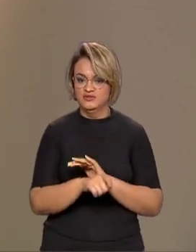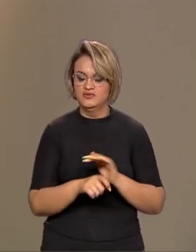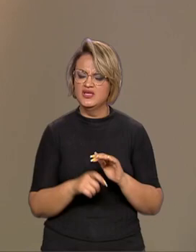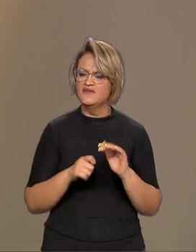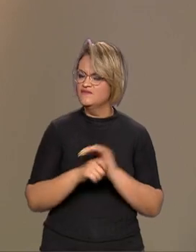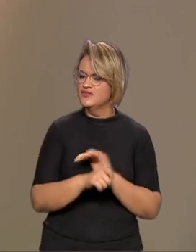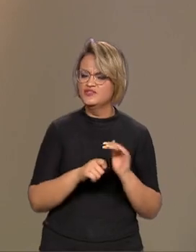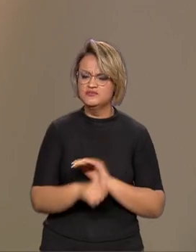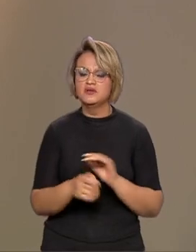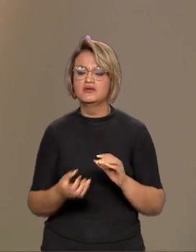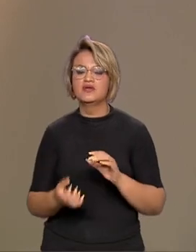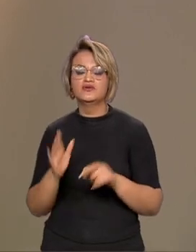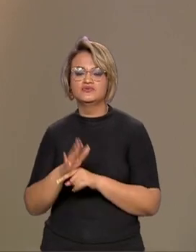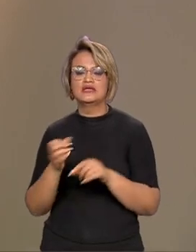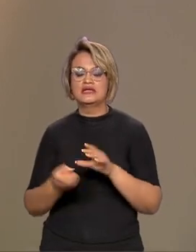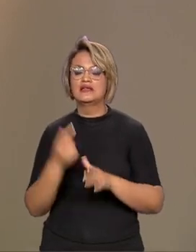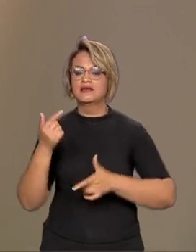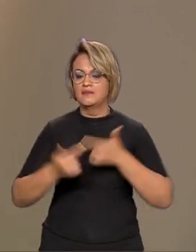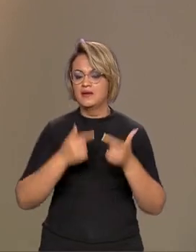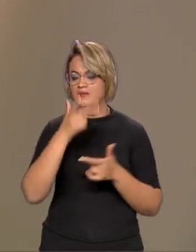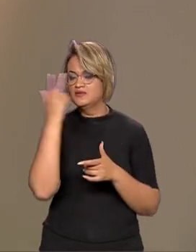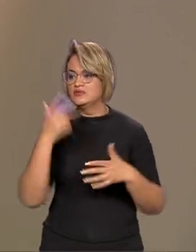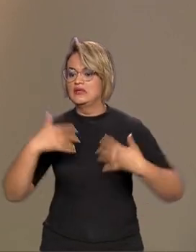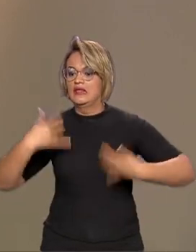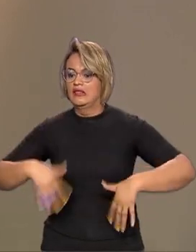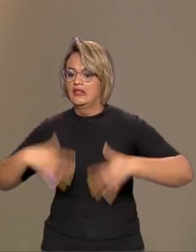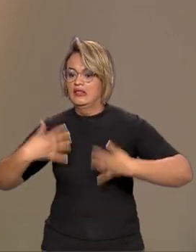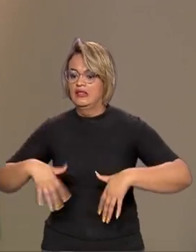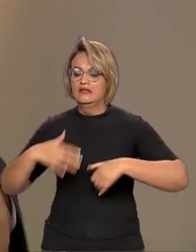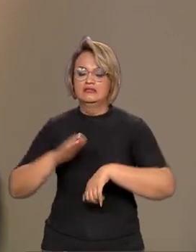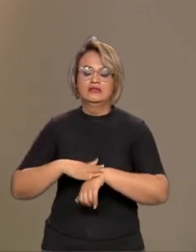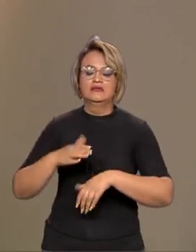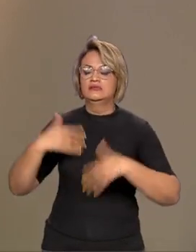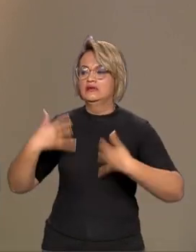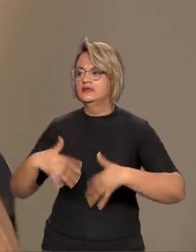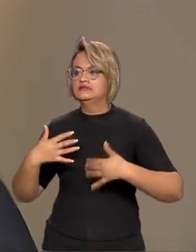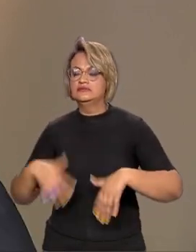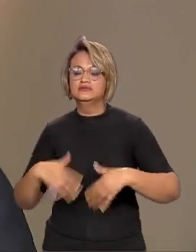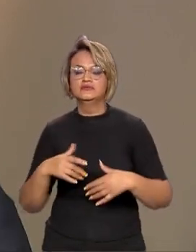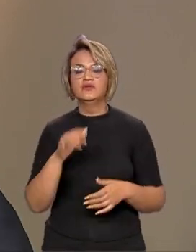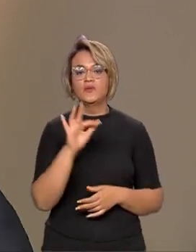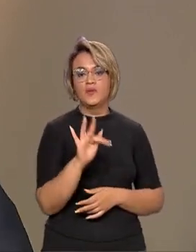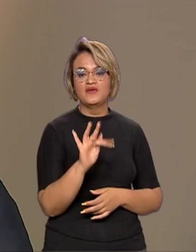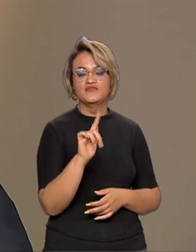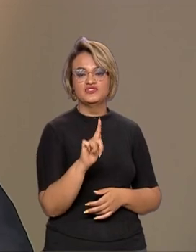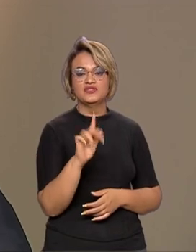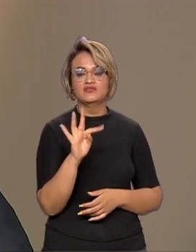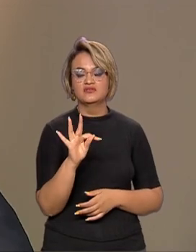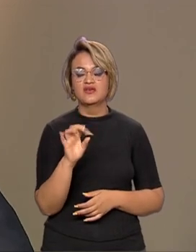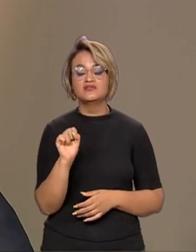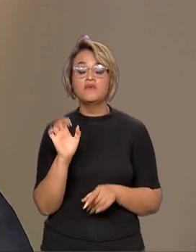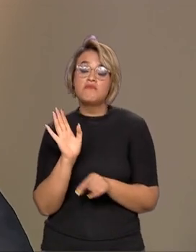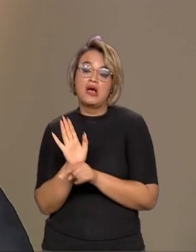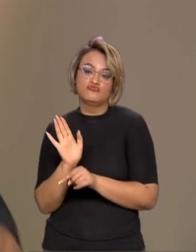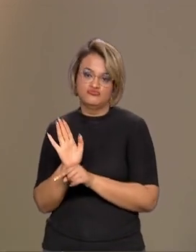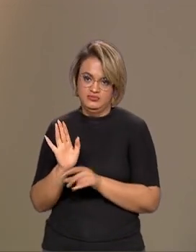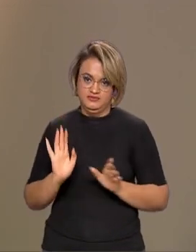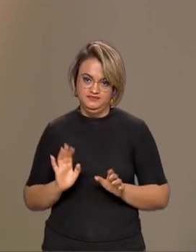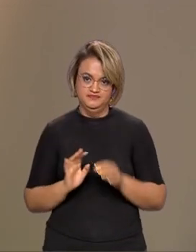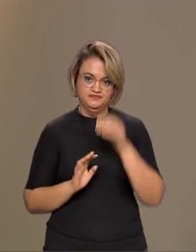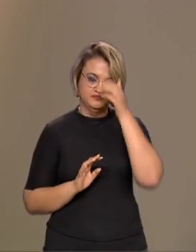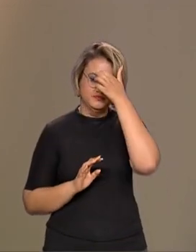investimento para gerar empregos para as pessoas não ficarem tão tempo desempregados, até a oportunidade do emprego. Então, tem essas duas tarefas constitucionalizadas.